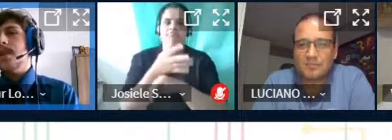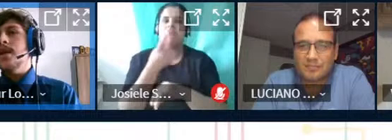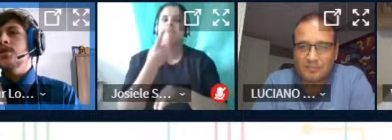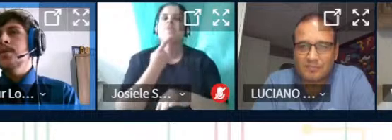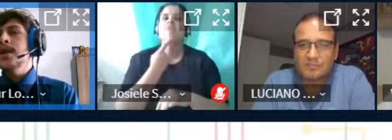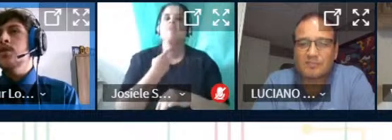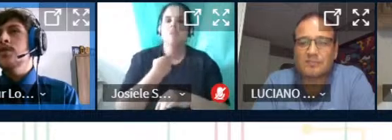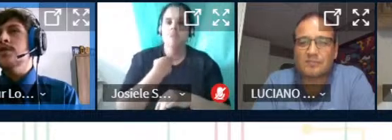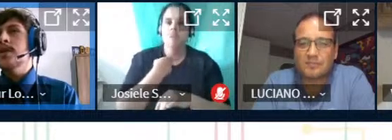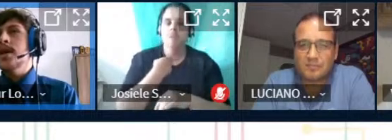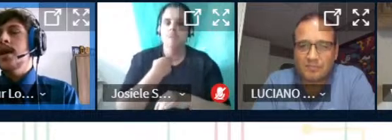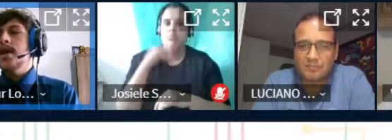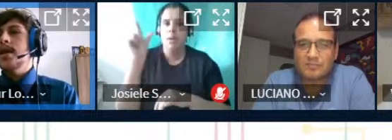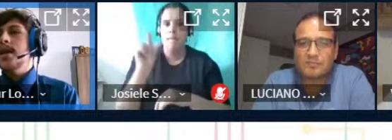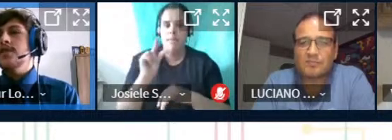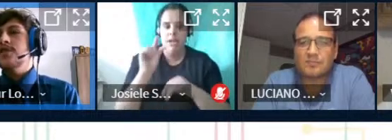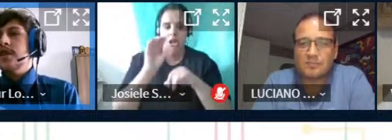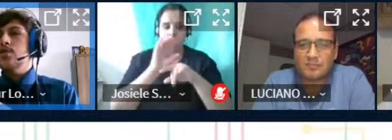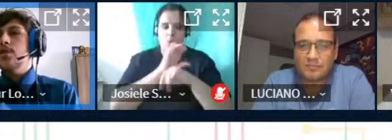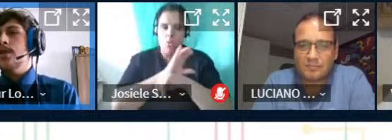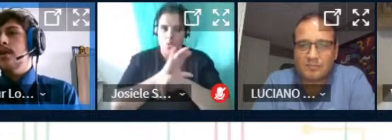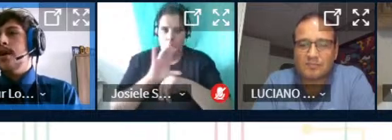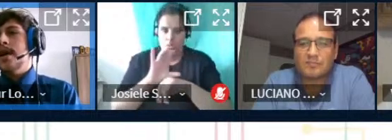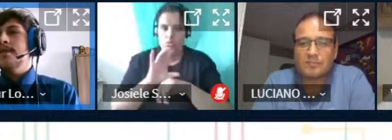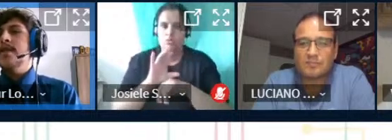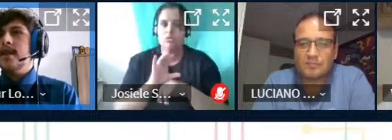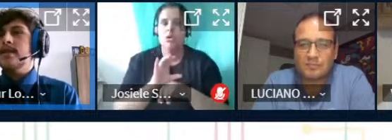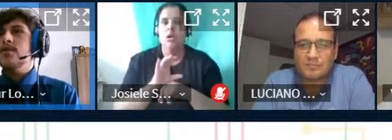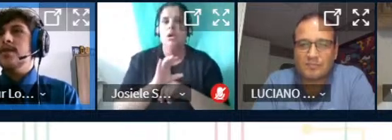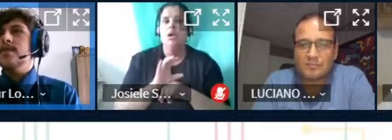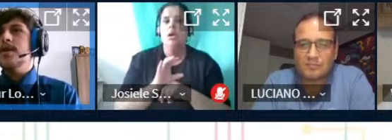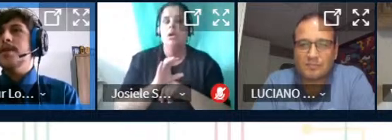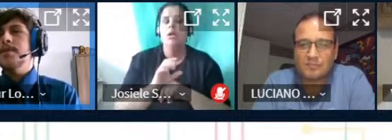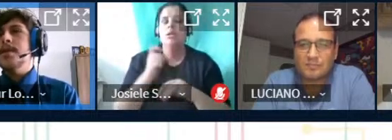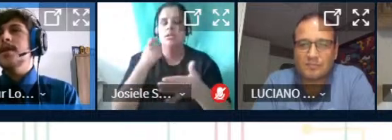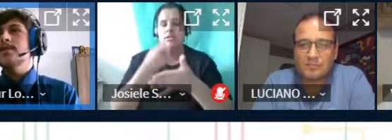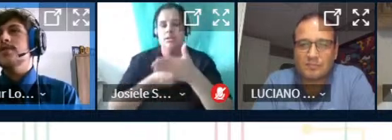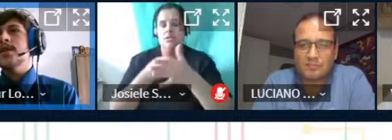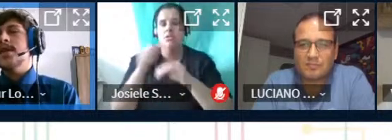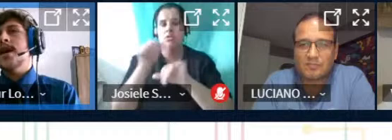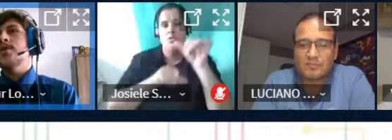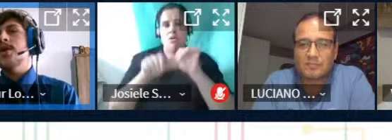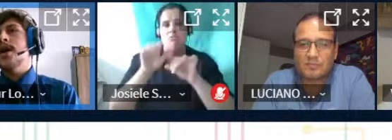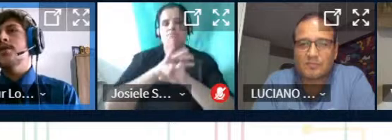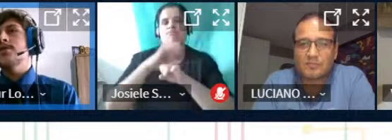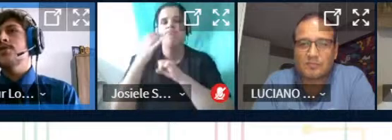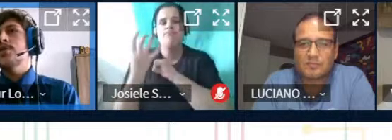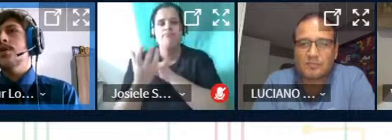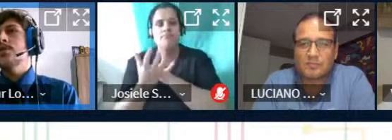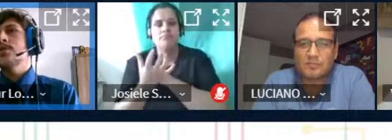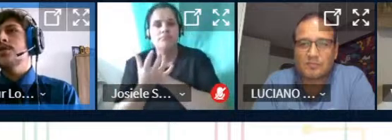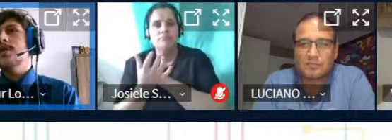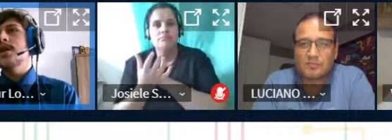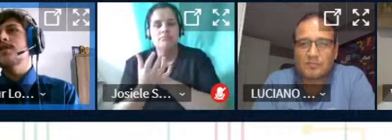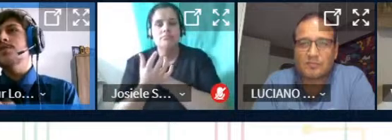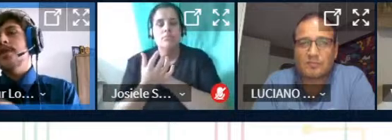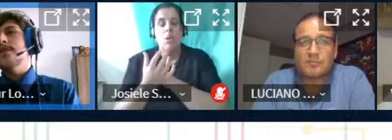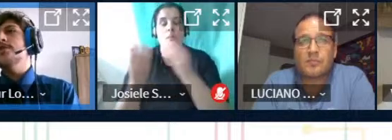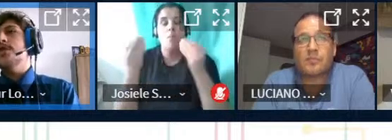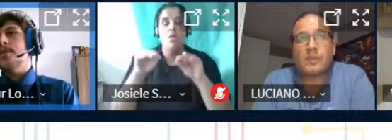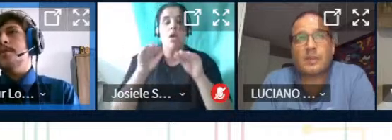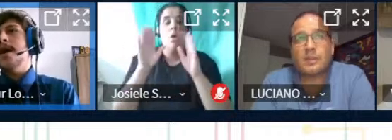do mini curso e a gente tentou reverter essa situação da pandemia e isso tentar colocar nossos conteúdos